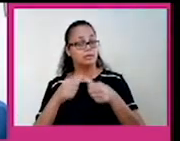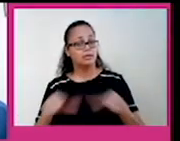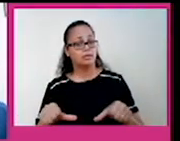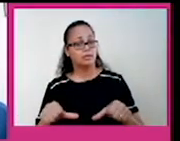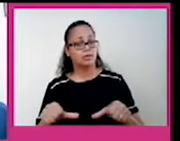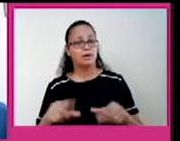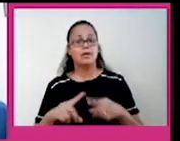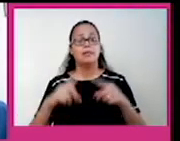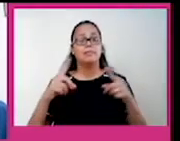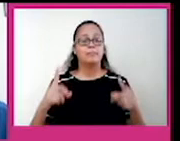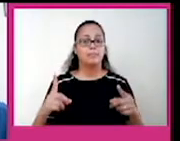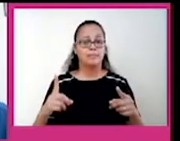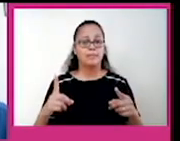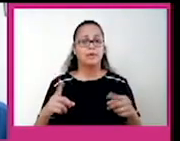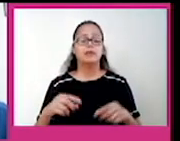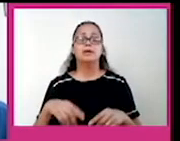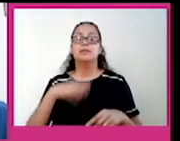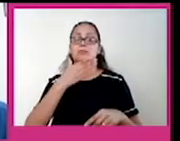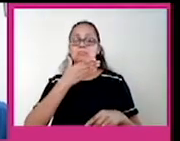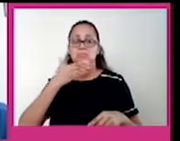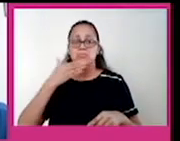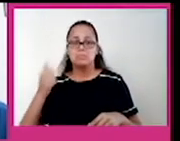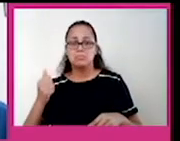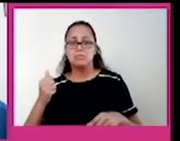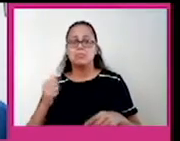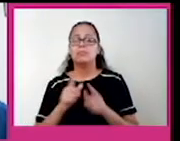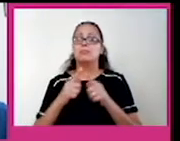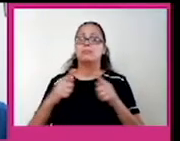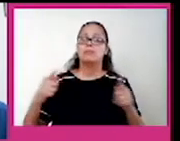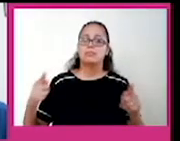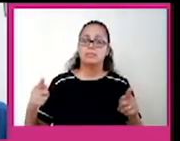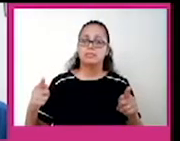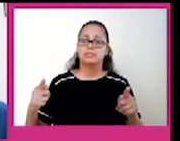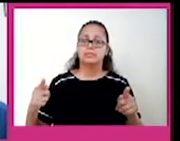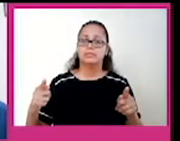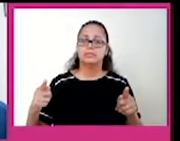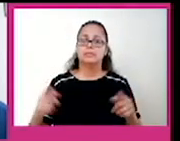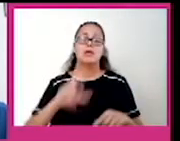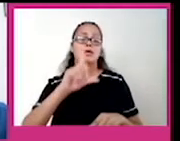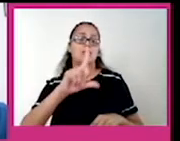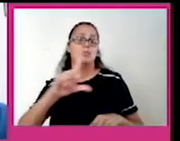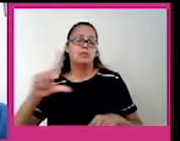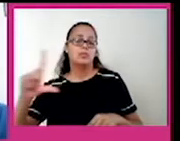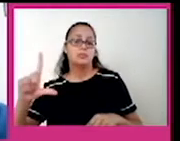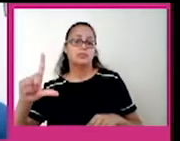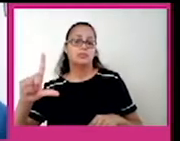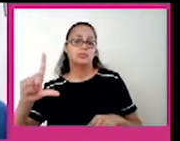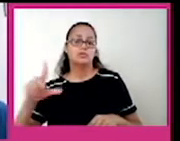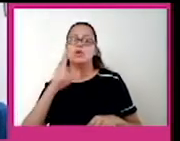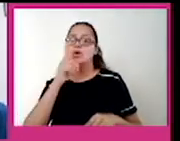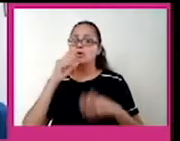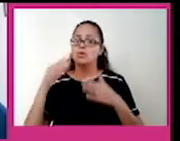a Cordilheira dos Andes, ela favorece a formação de algumas das maiores e mais importantes bacias hidrográficas do mundo no leste, que o que a gente acabou de dizer, com